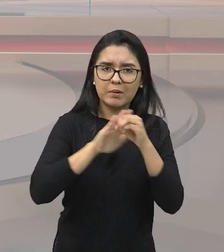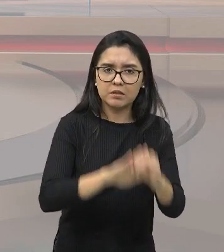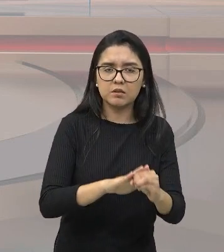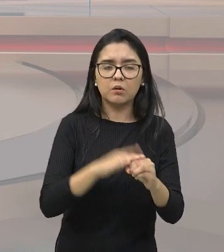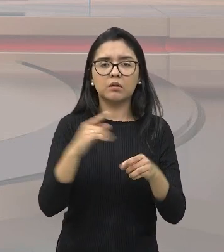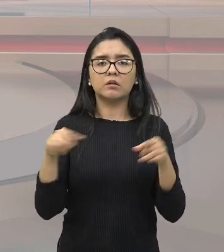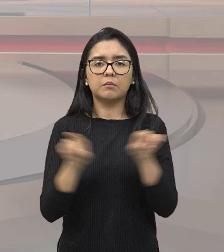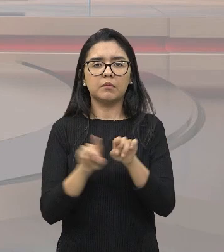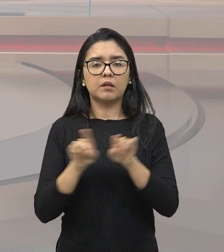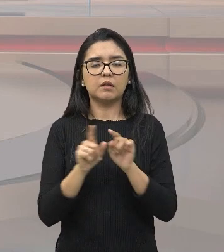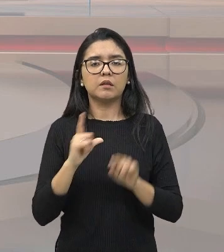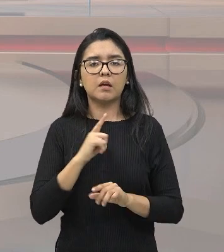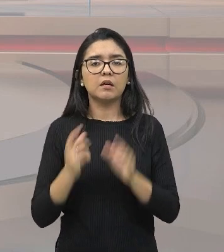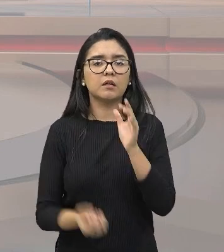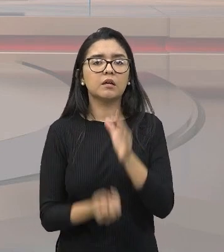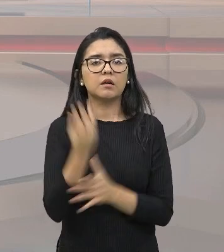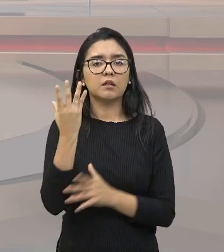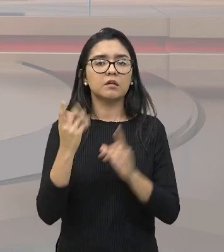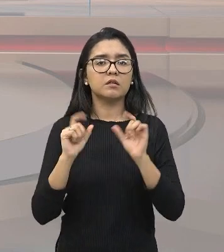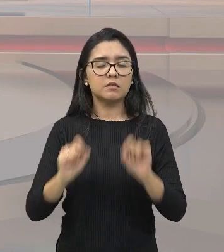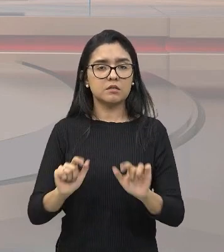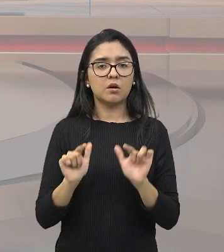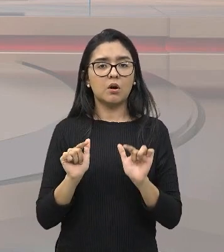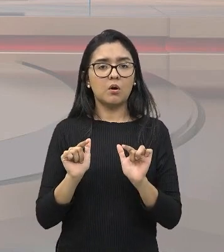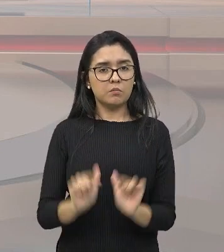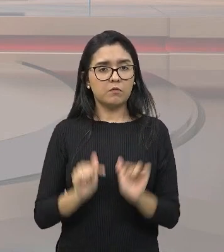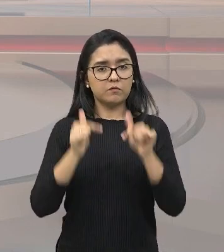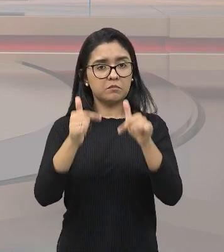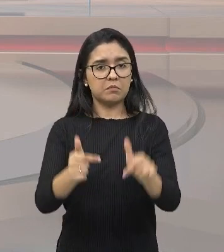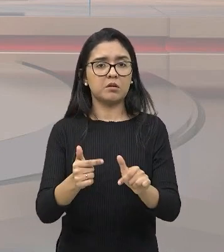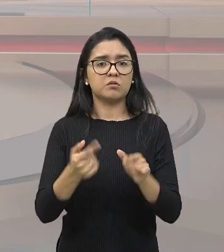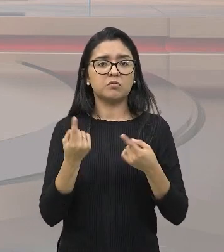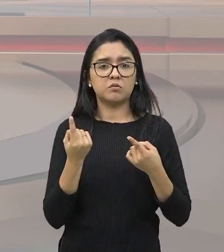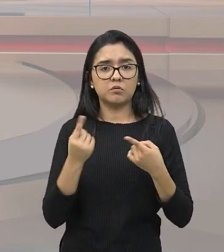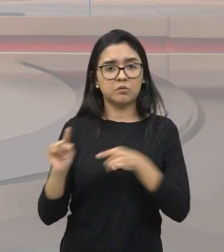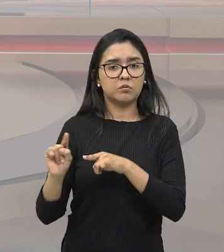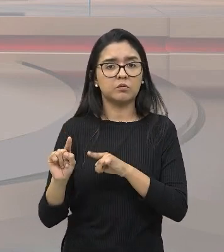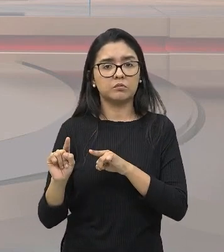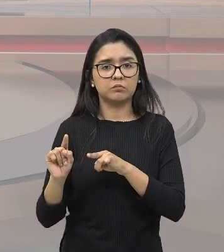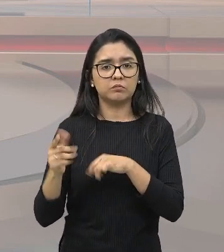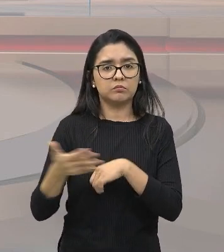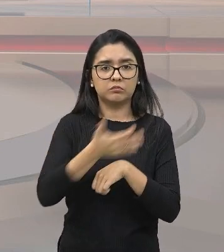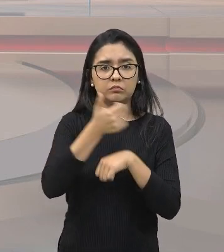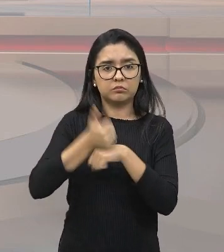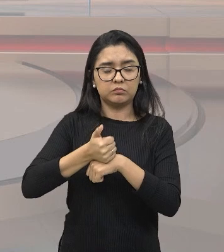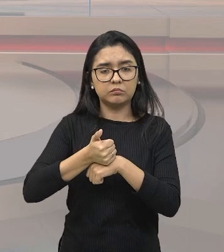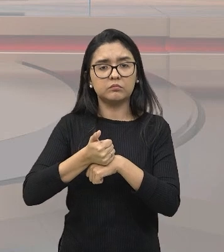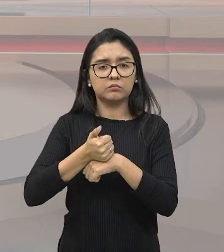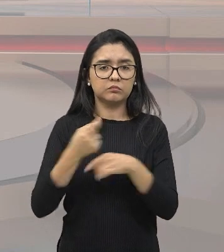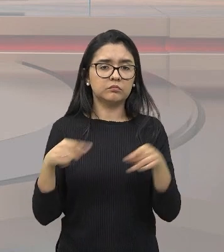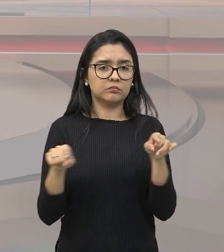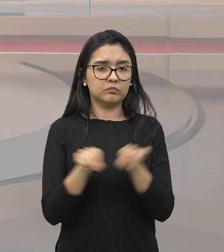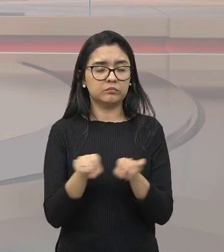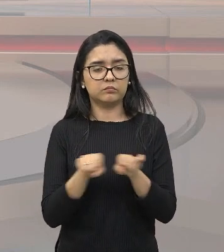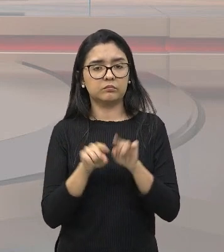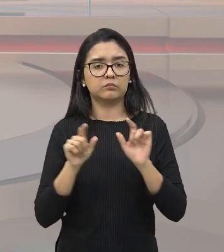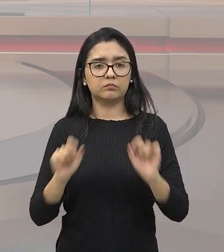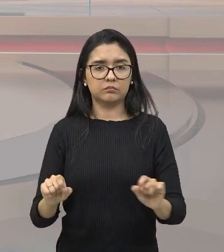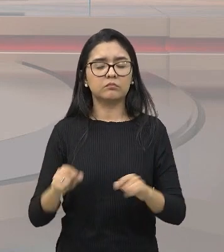de movimentos anticolonialistas, ou seja, movimentos nacionalistas em prol do processo de